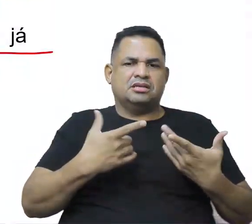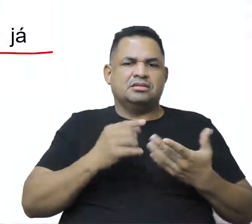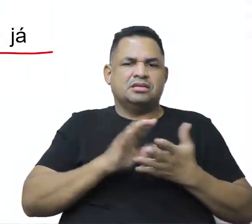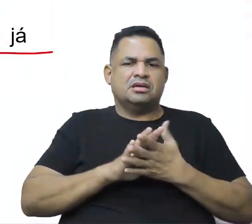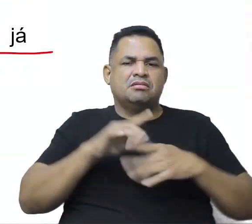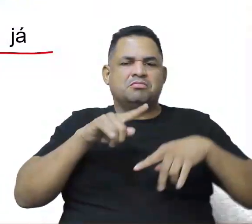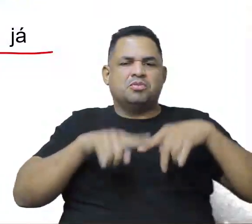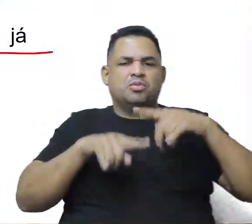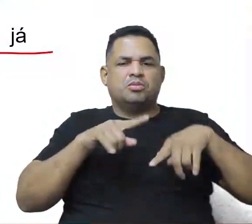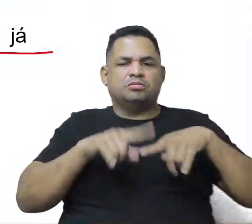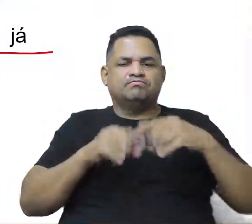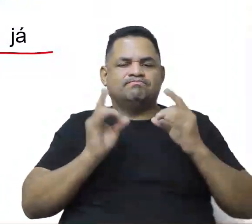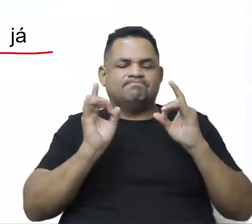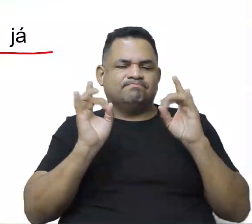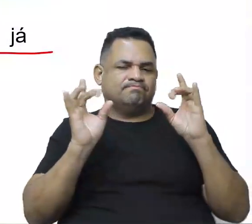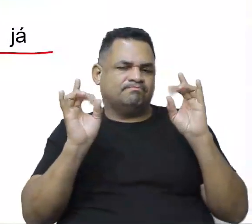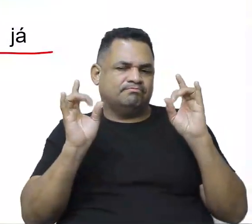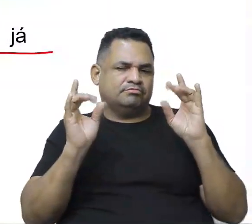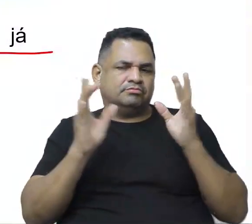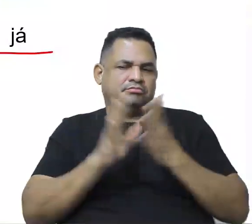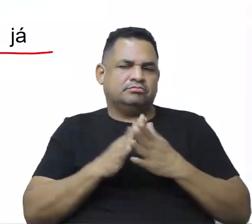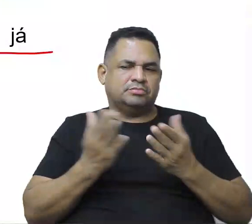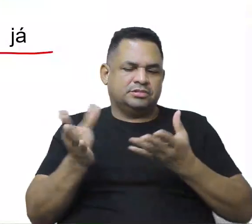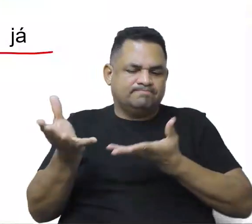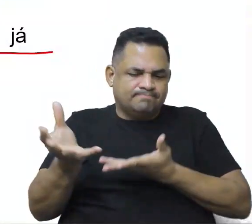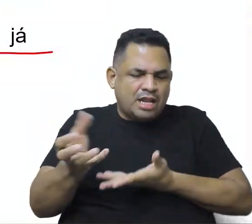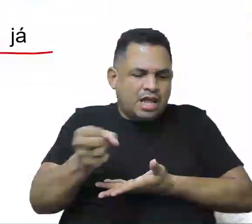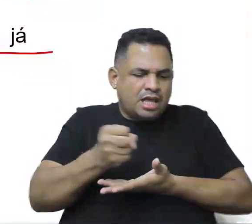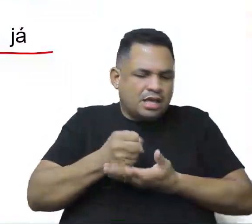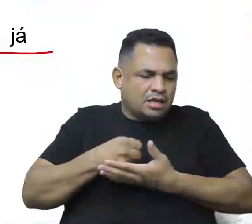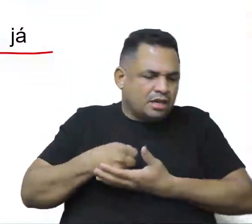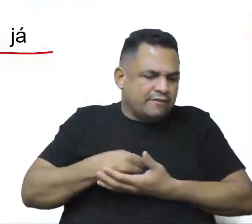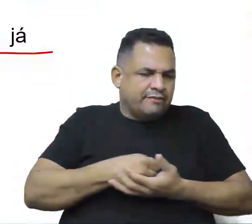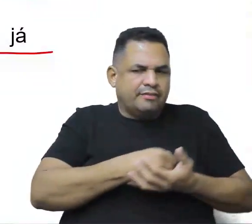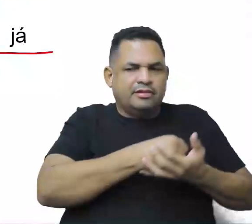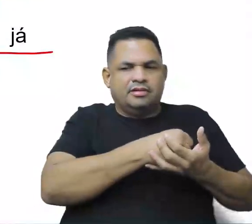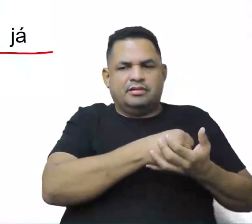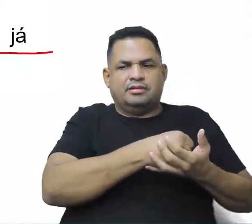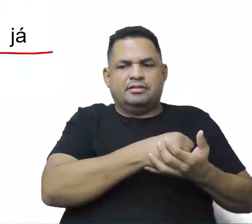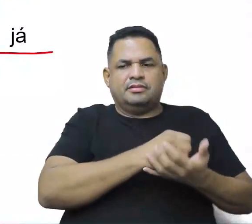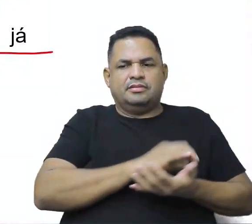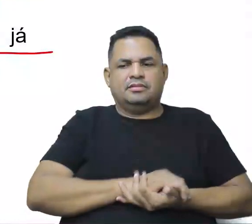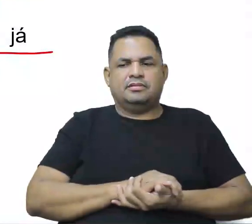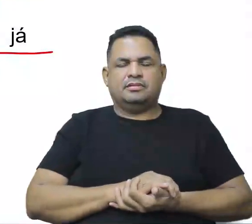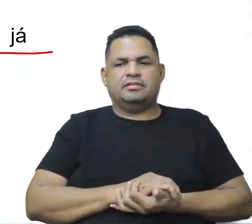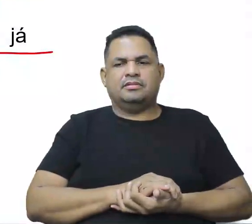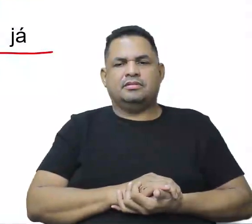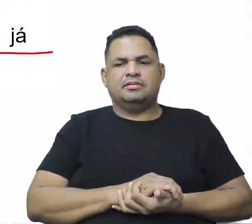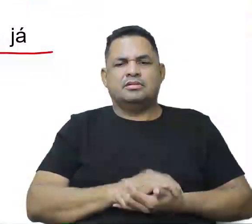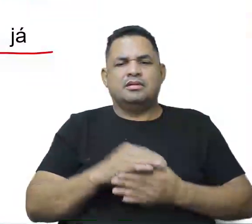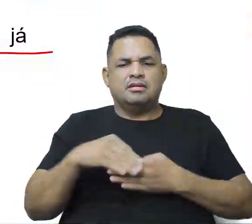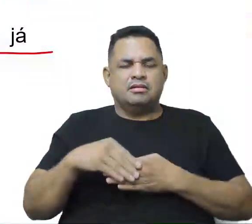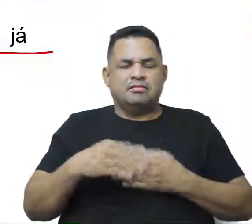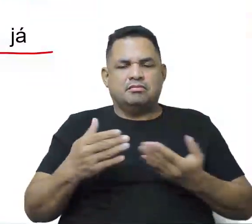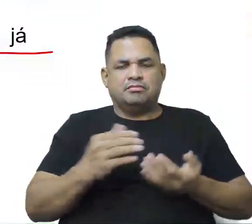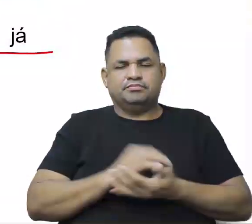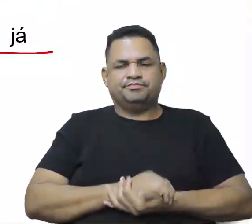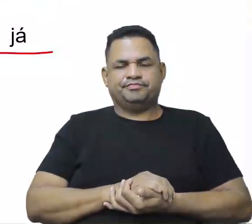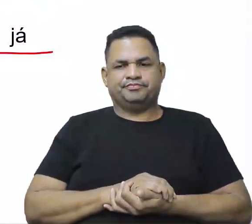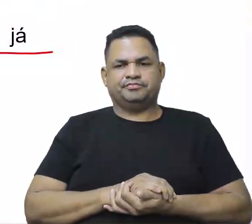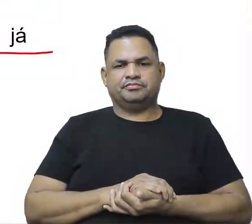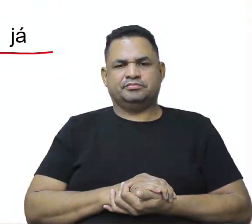aquele produto seja especial, para que a gente leve ele, né? É mesmo, faz tudo isso, faz tudo isso. Leva, porque é bom o negócio.